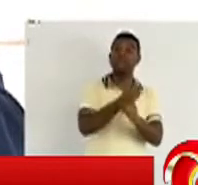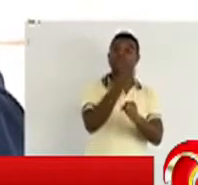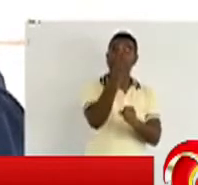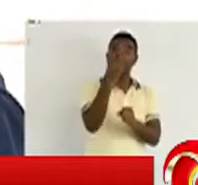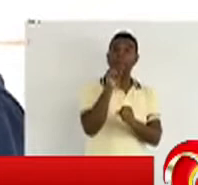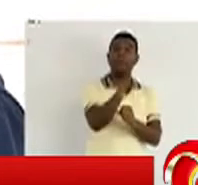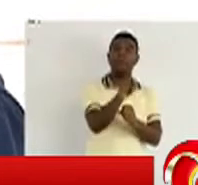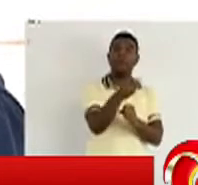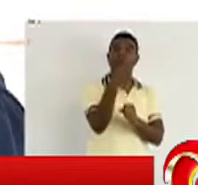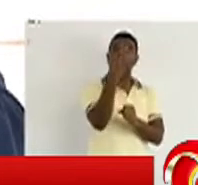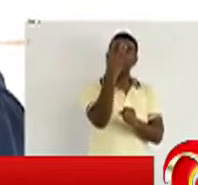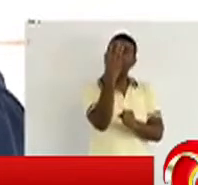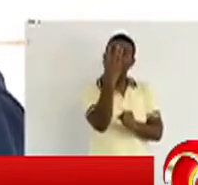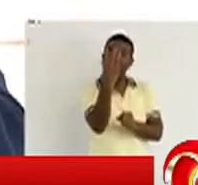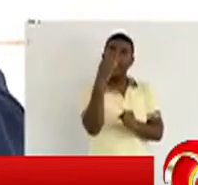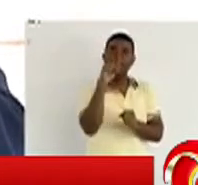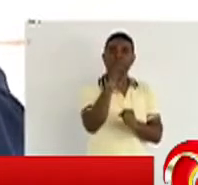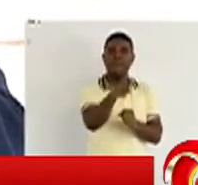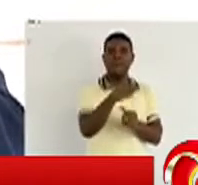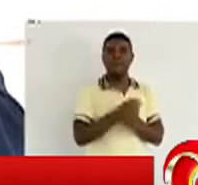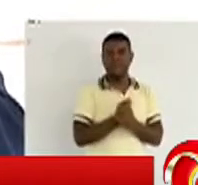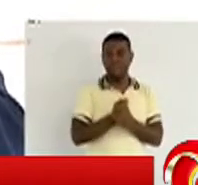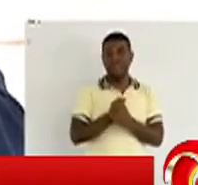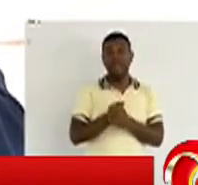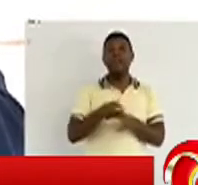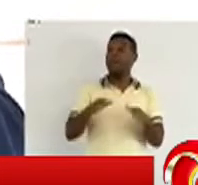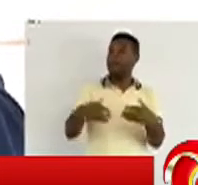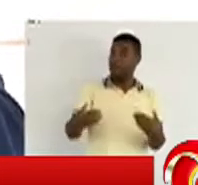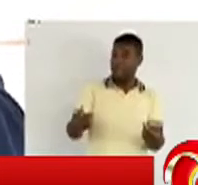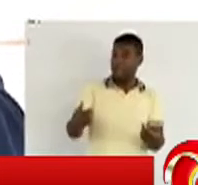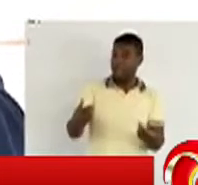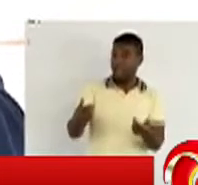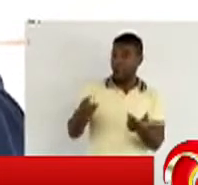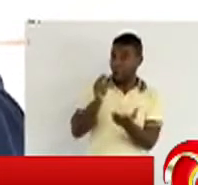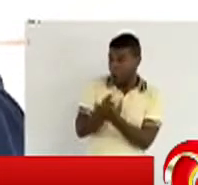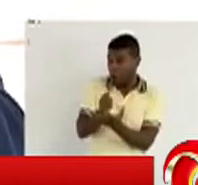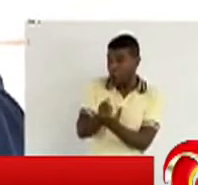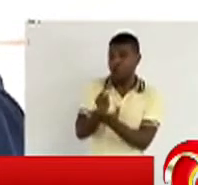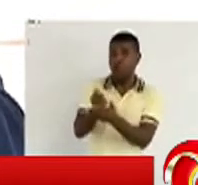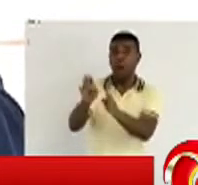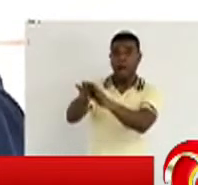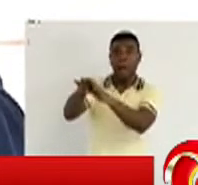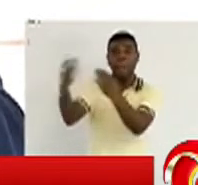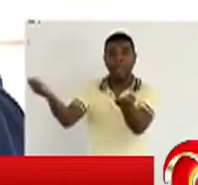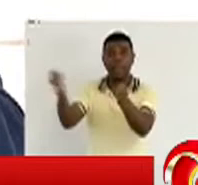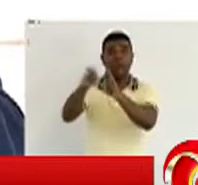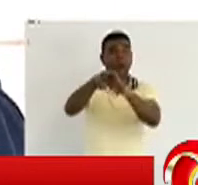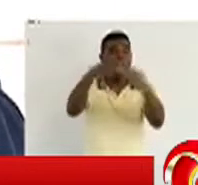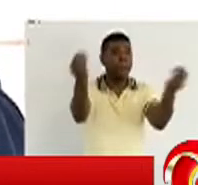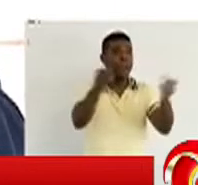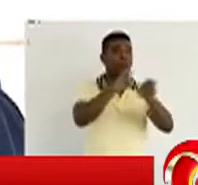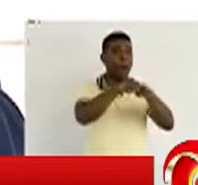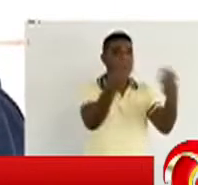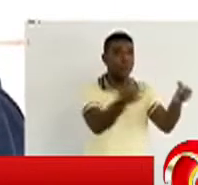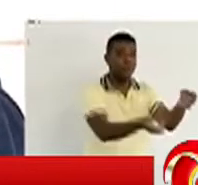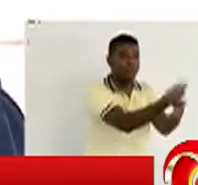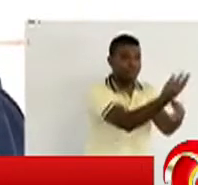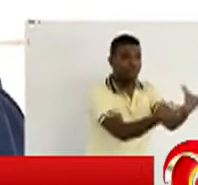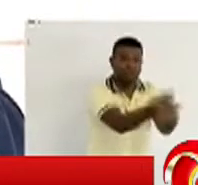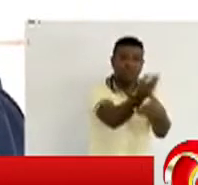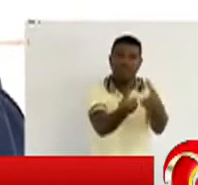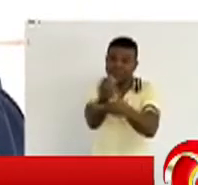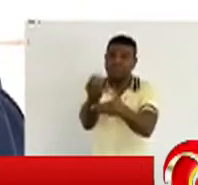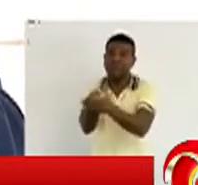intensiva. Ainda estamos abrindo mais leitos, ou seja, o plano do governo em relação ao pico é nós tentarmos